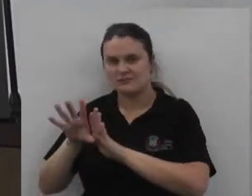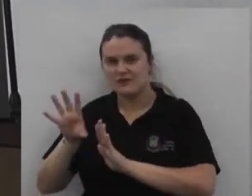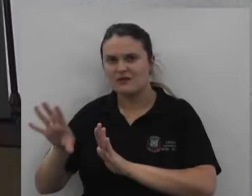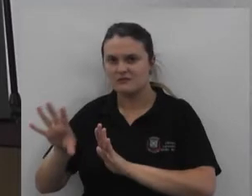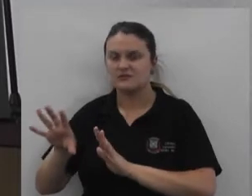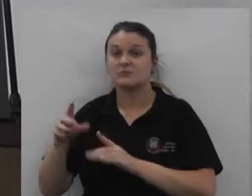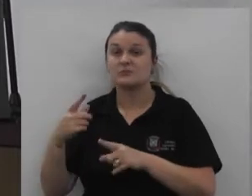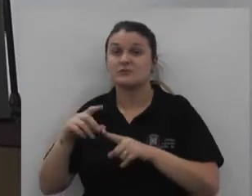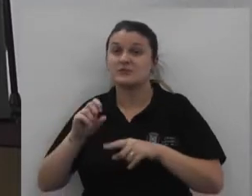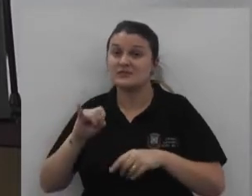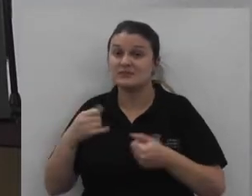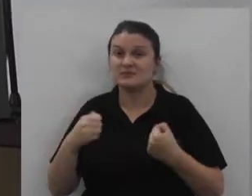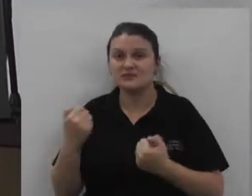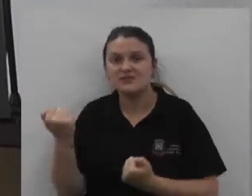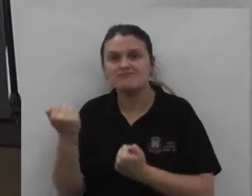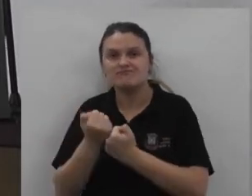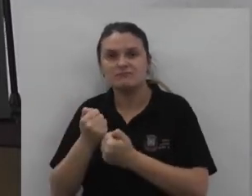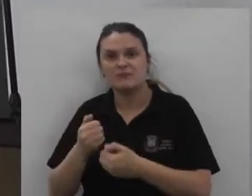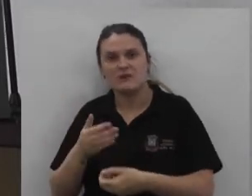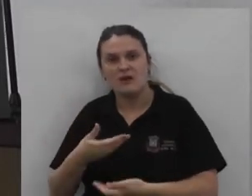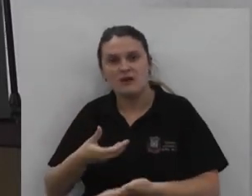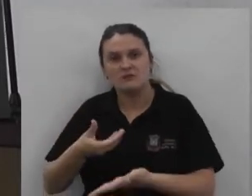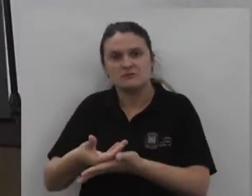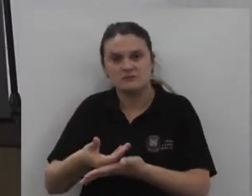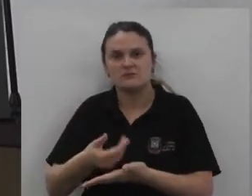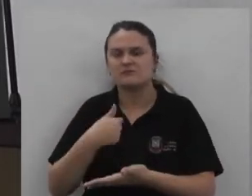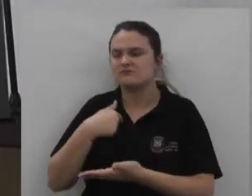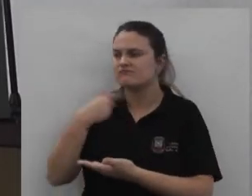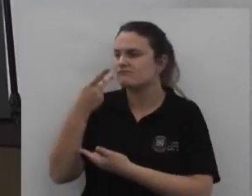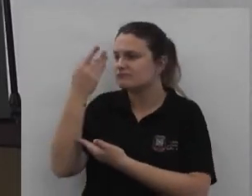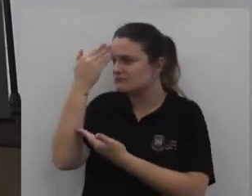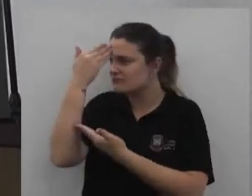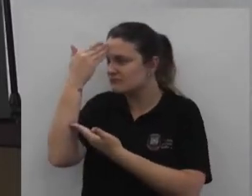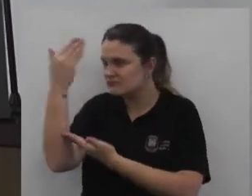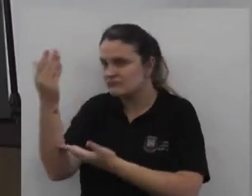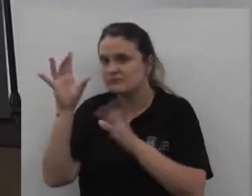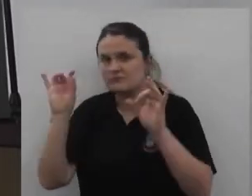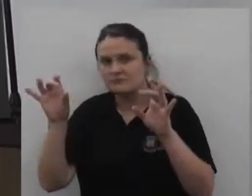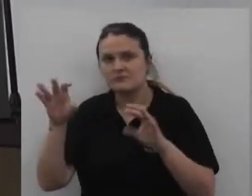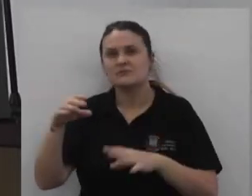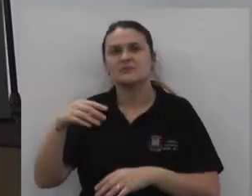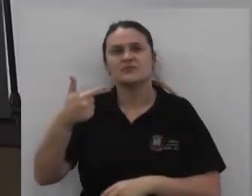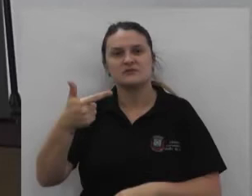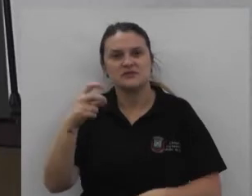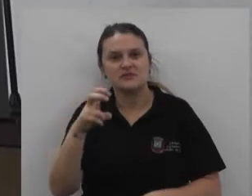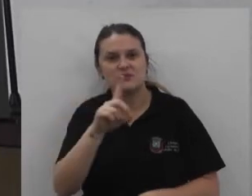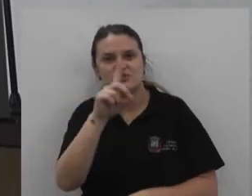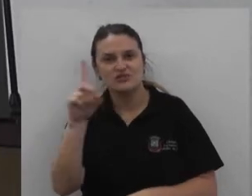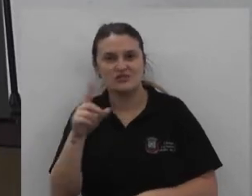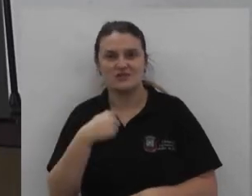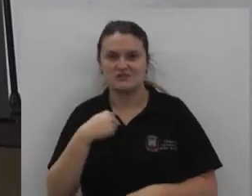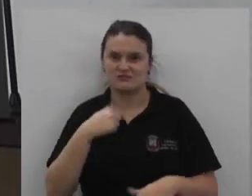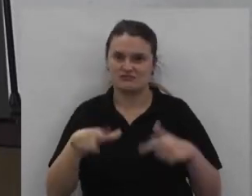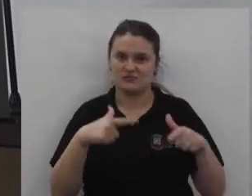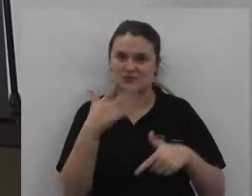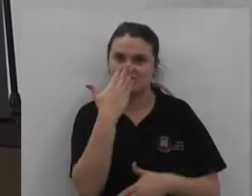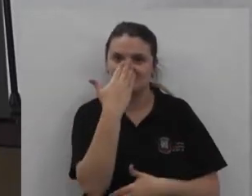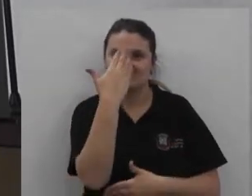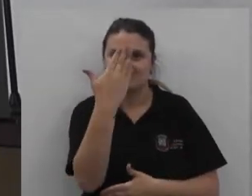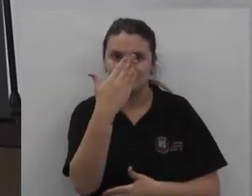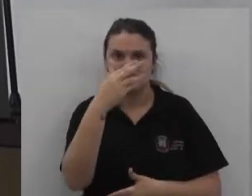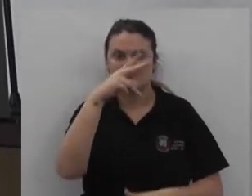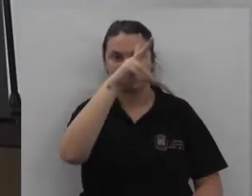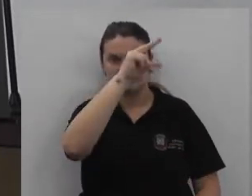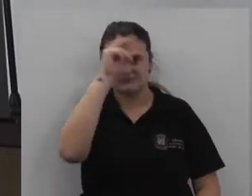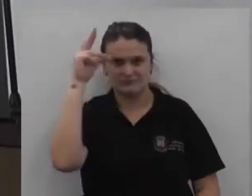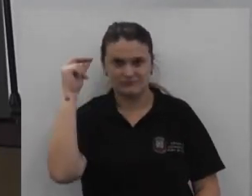E quando é preciso Colaborar Tem colaborado Então o meu Agradecimento São 25 dias Que a gente fica À frente do executivo